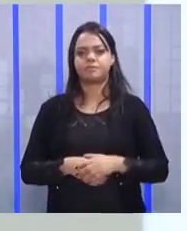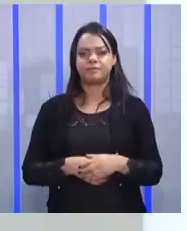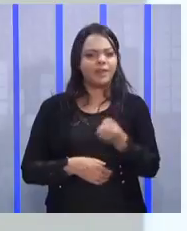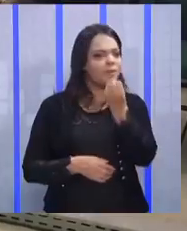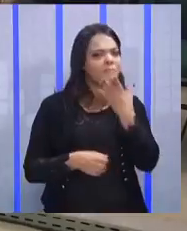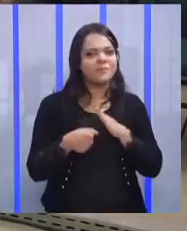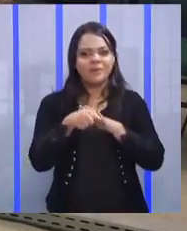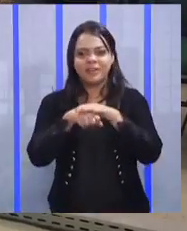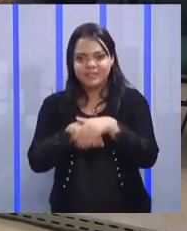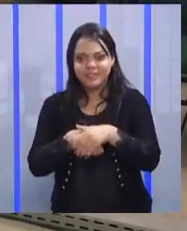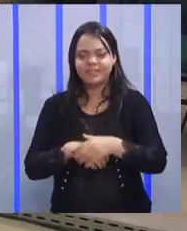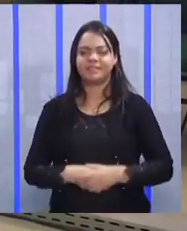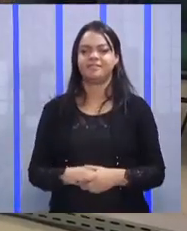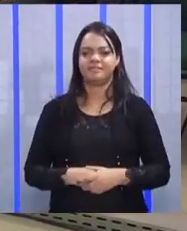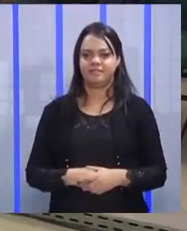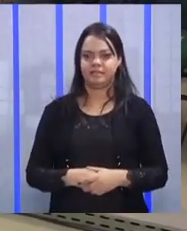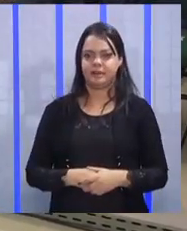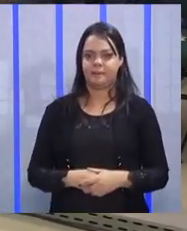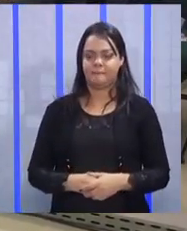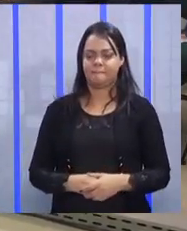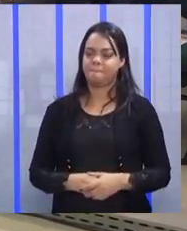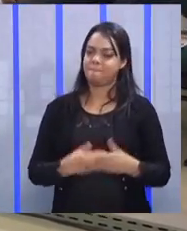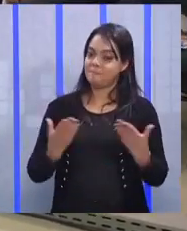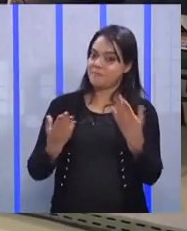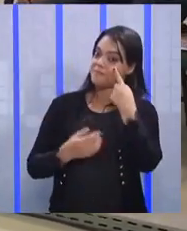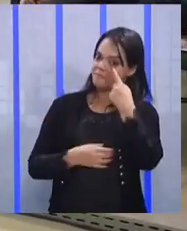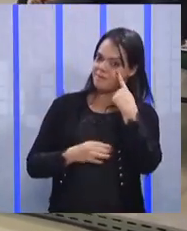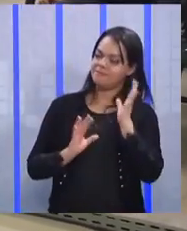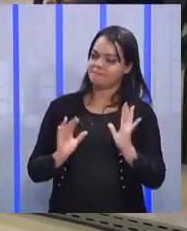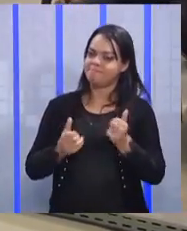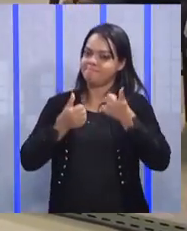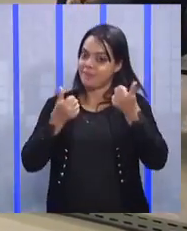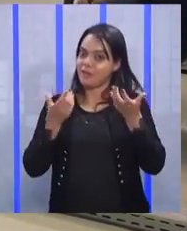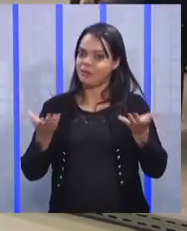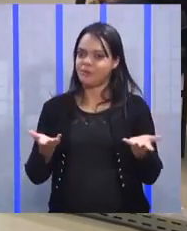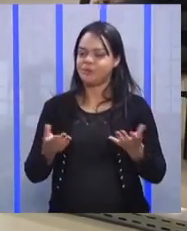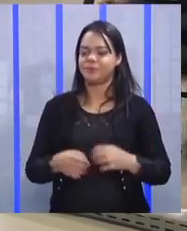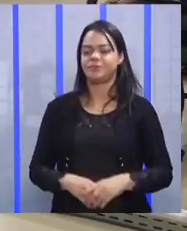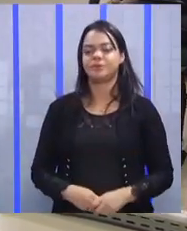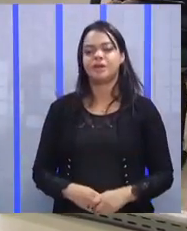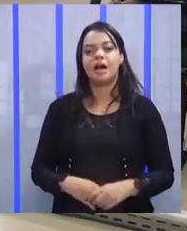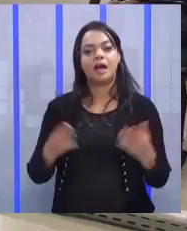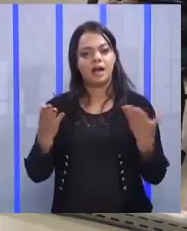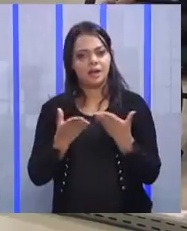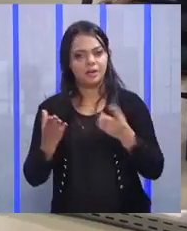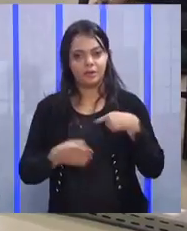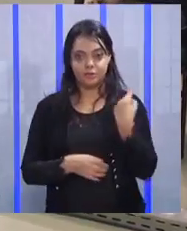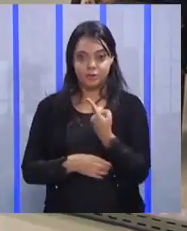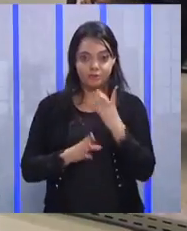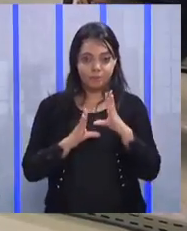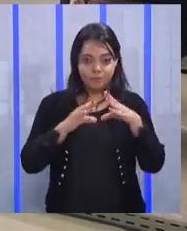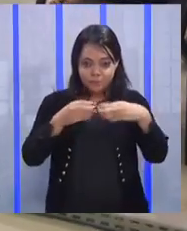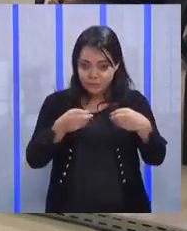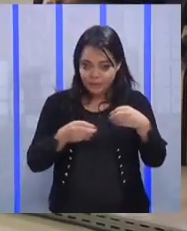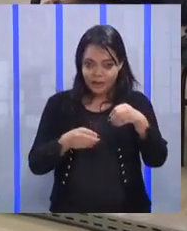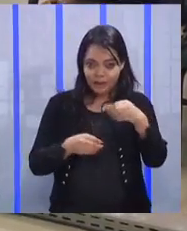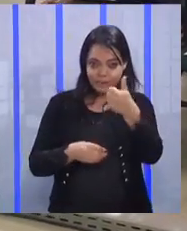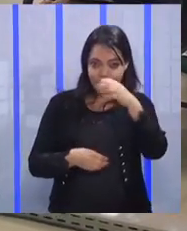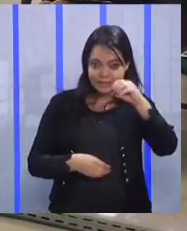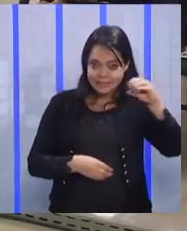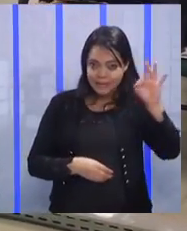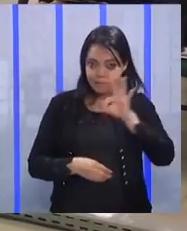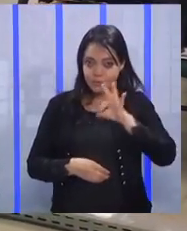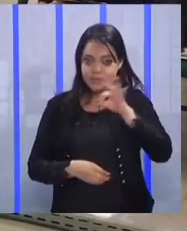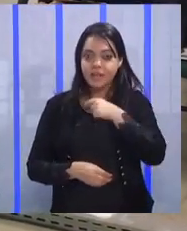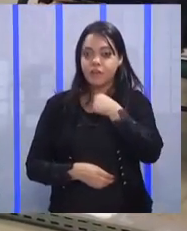Boa noite. Boa noite. Ó, viu? O tanto que melhorou. Agora, vamos usar 100%? Vamos